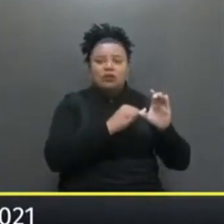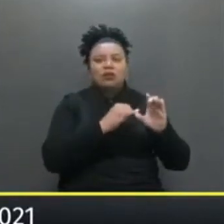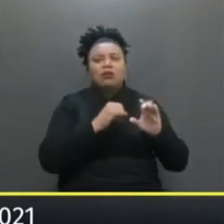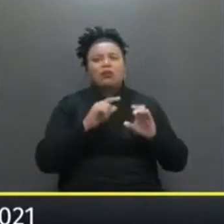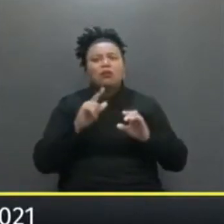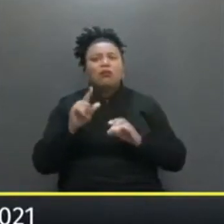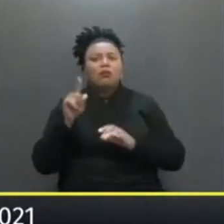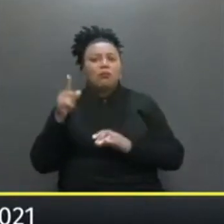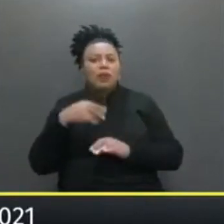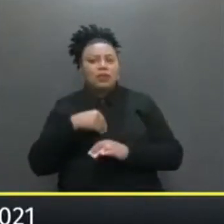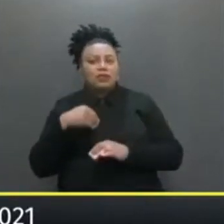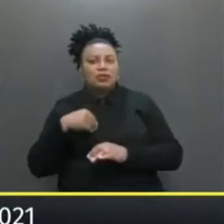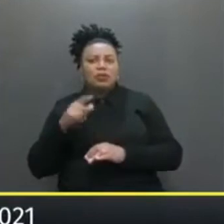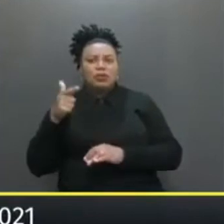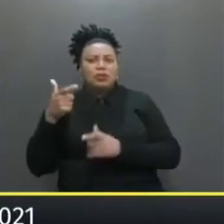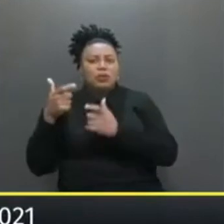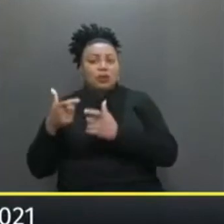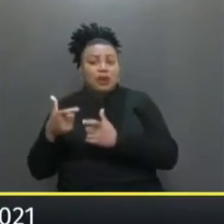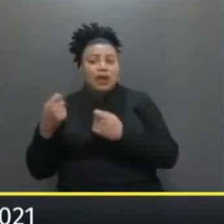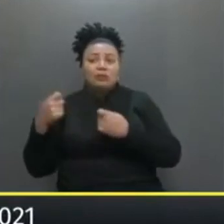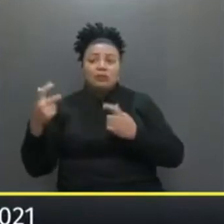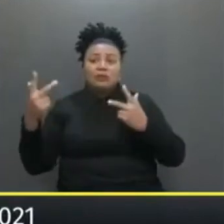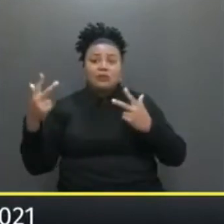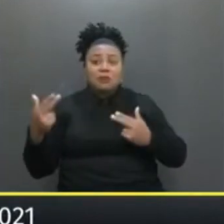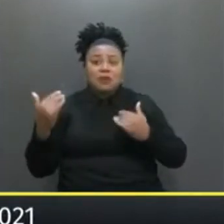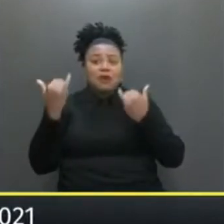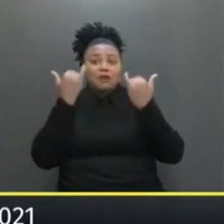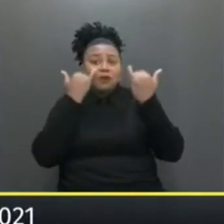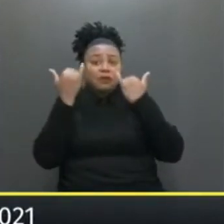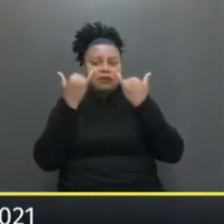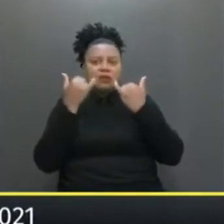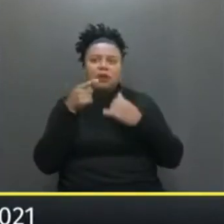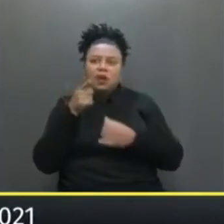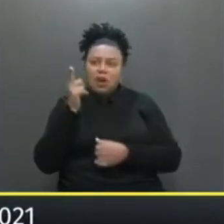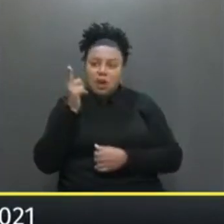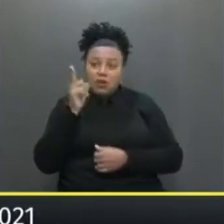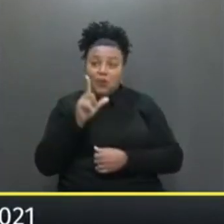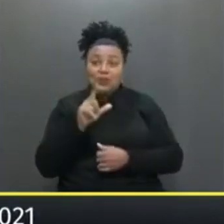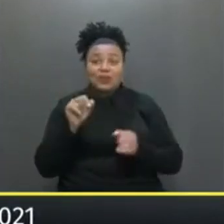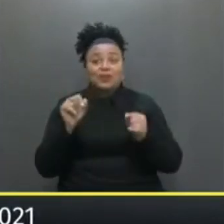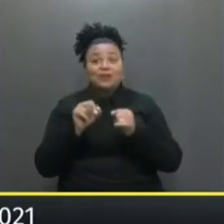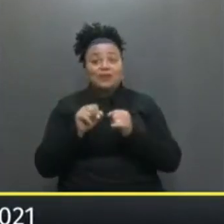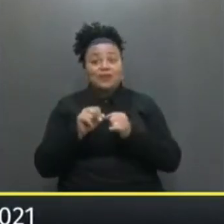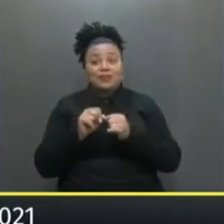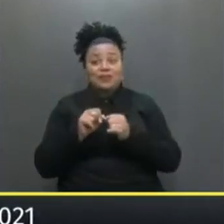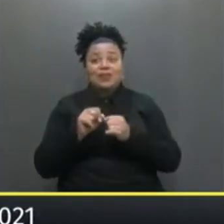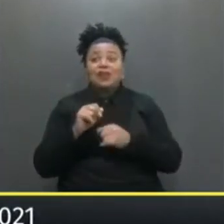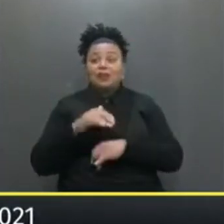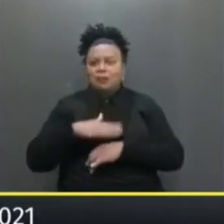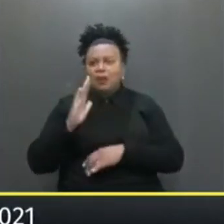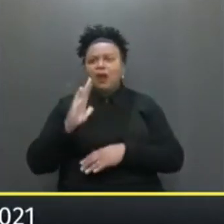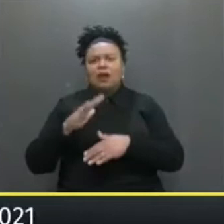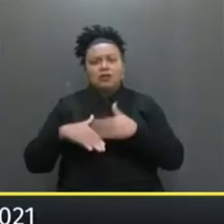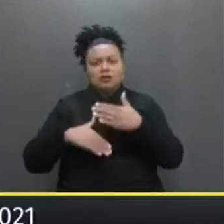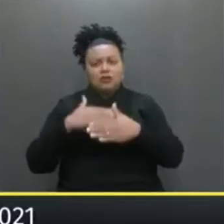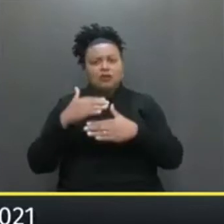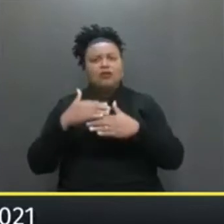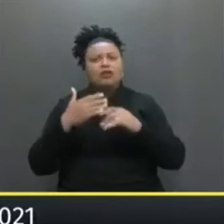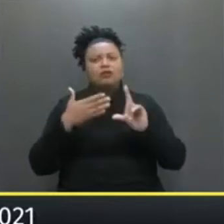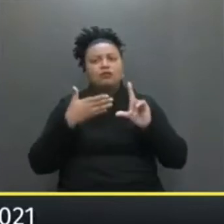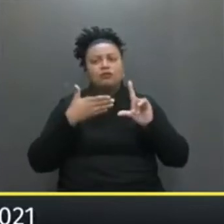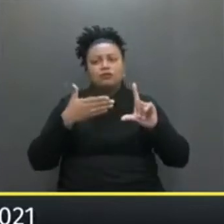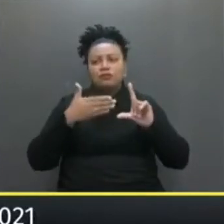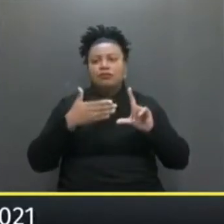Chiapeta Tem que ter E é isso Que nós conseguimos Fazer Felizmente Nós estamos Cada vez mais Desenvolvendo Nossas